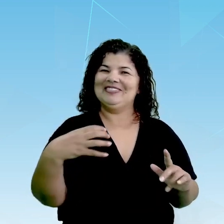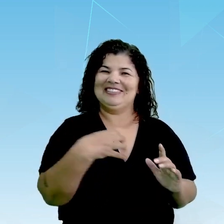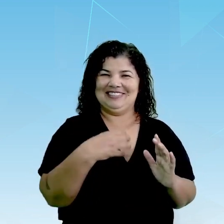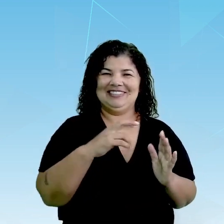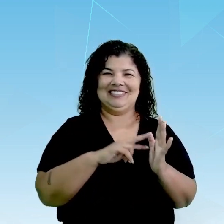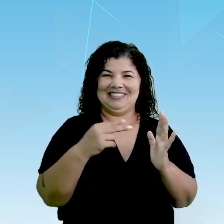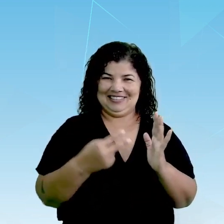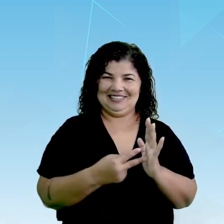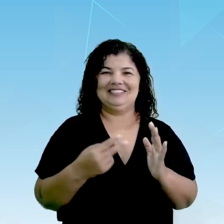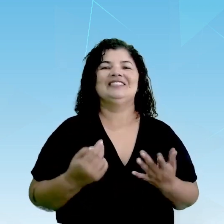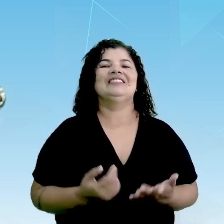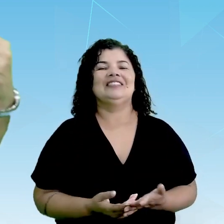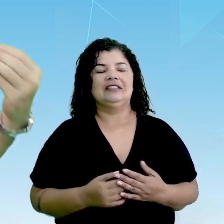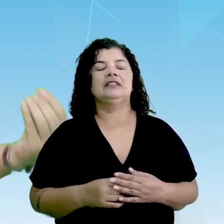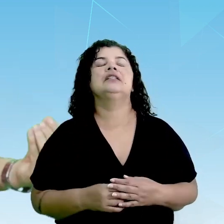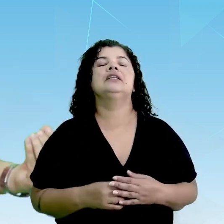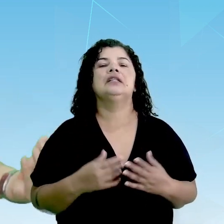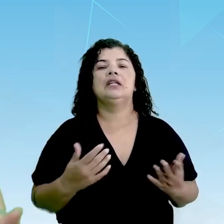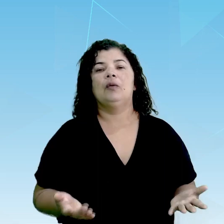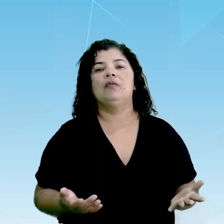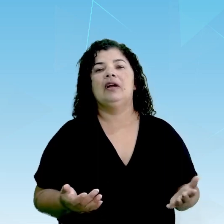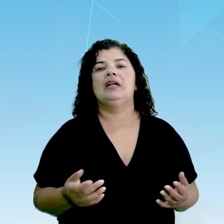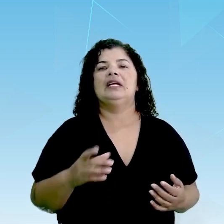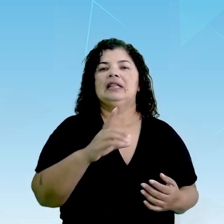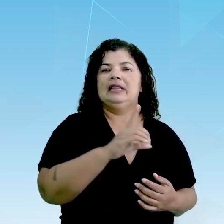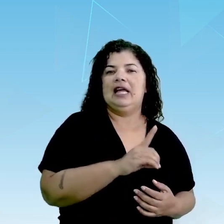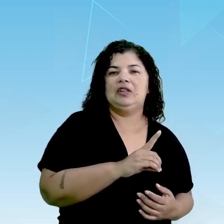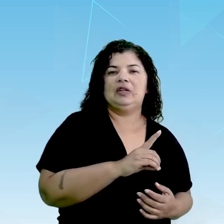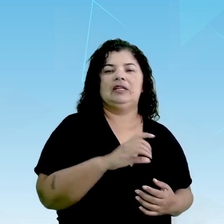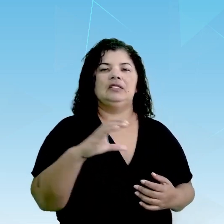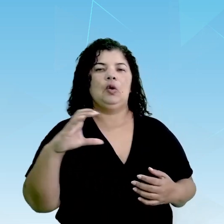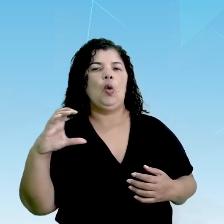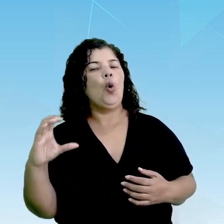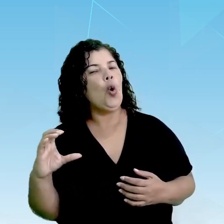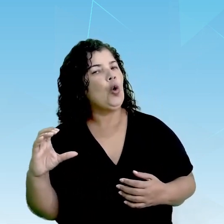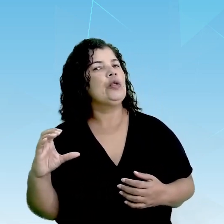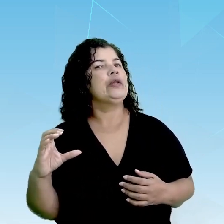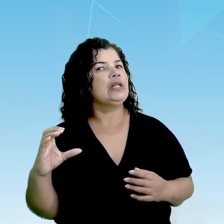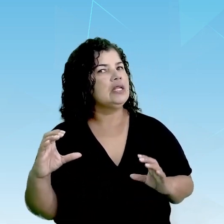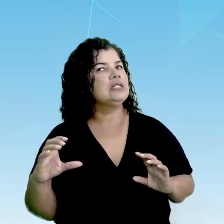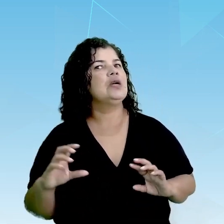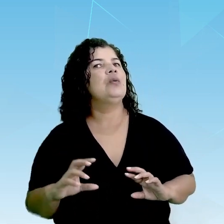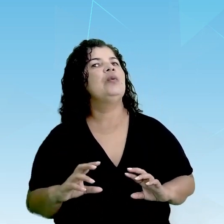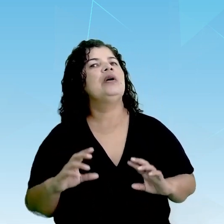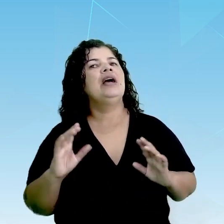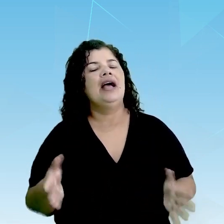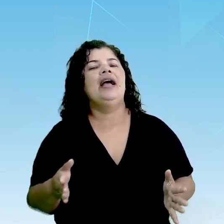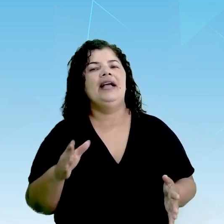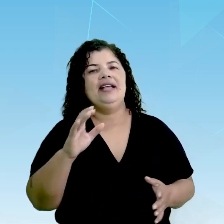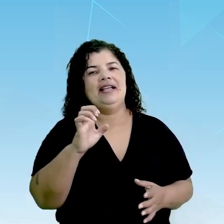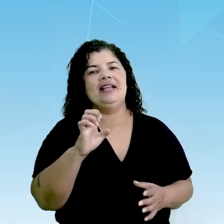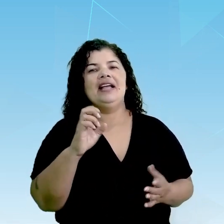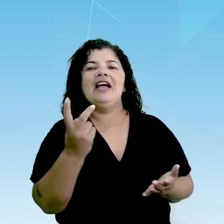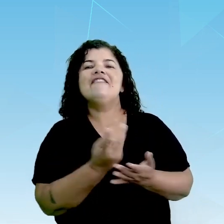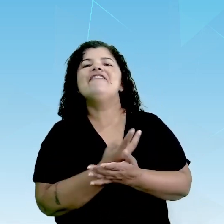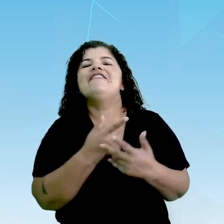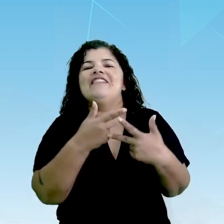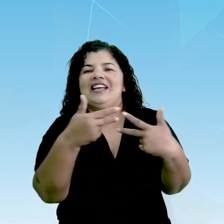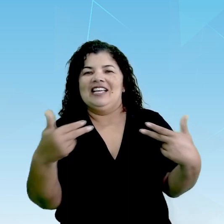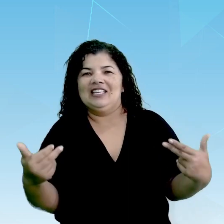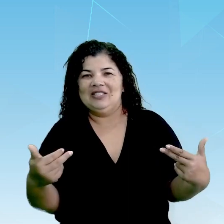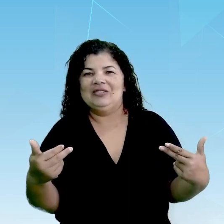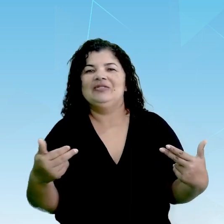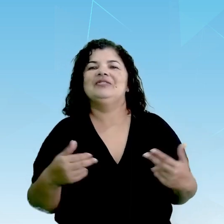a vocês, quando falamos de denotação e conotação, estamos falando de efeitos, certo?